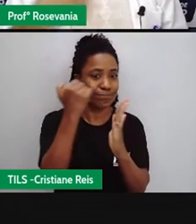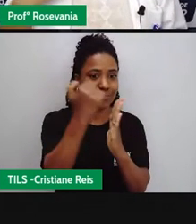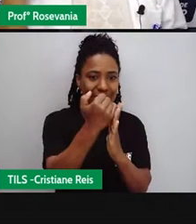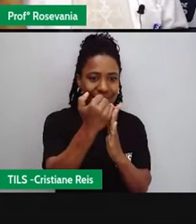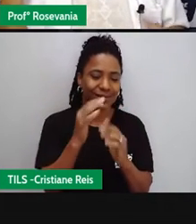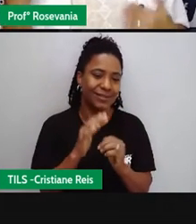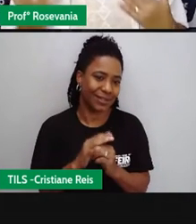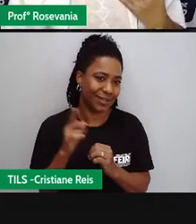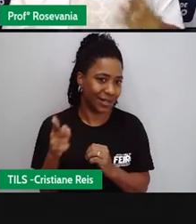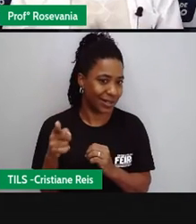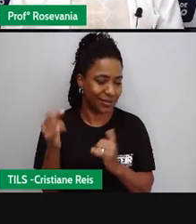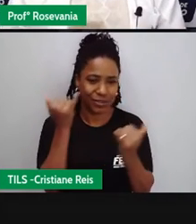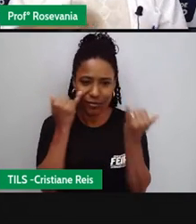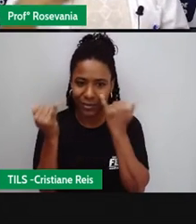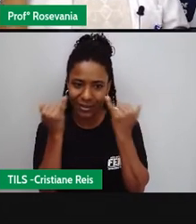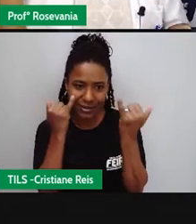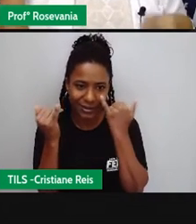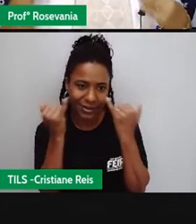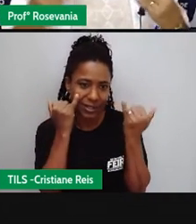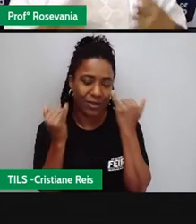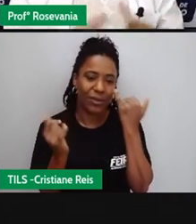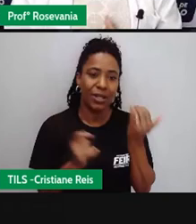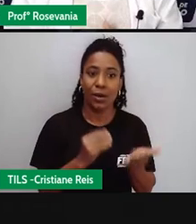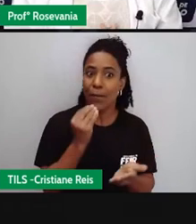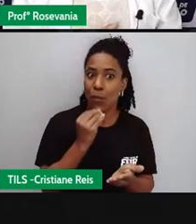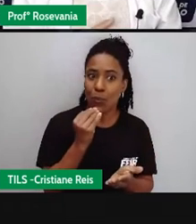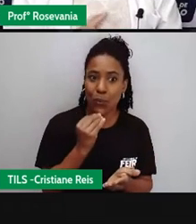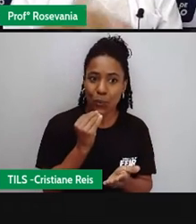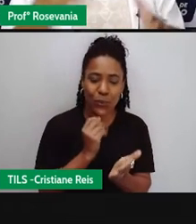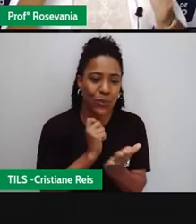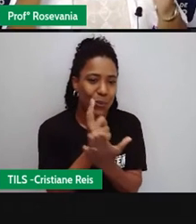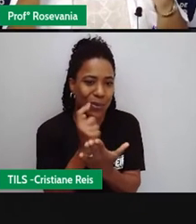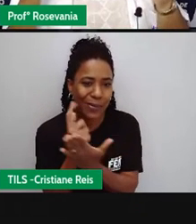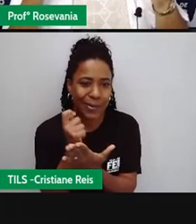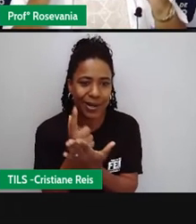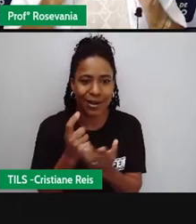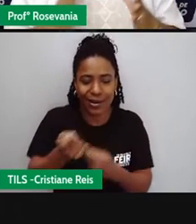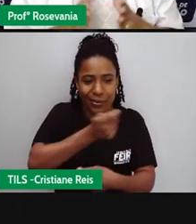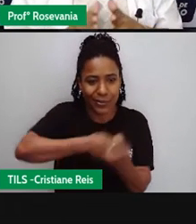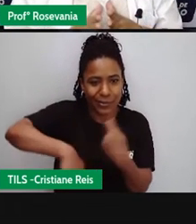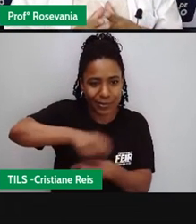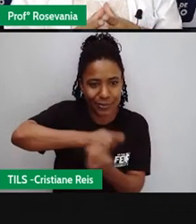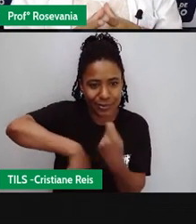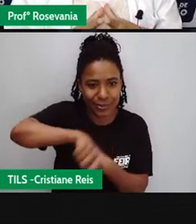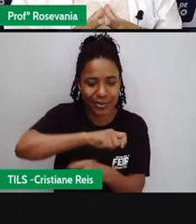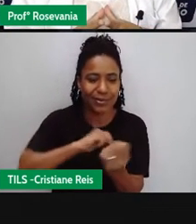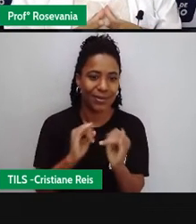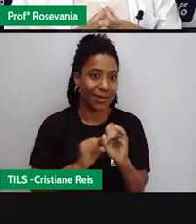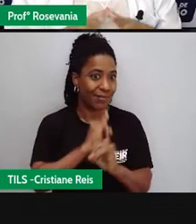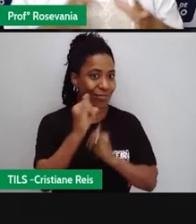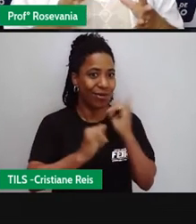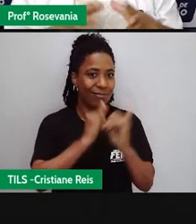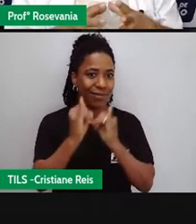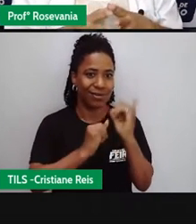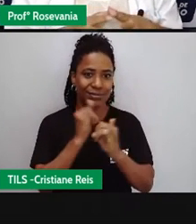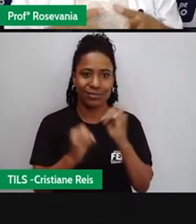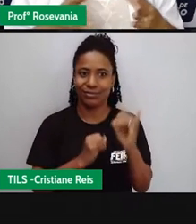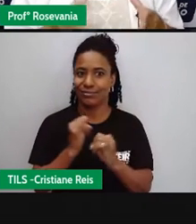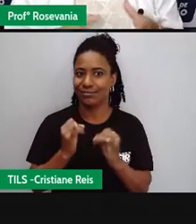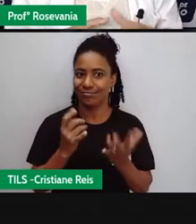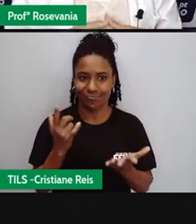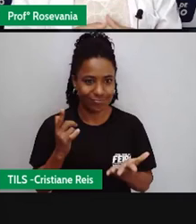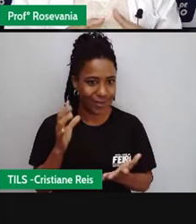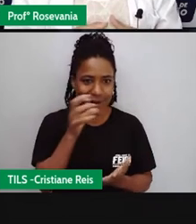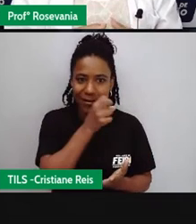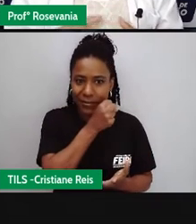informação, que tem maior oportunidade de compra e ter maior oportunidade de negociação, maior oportunidade também